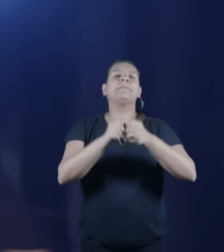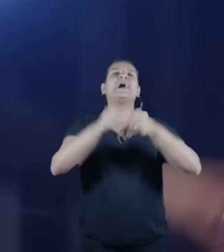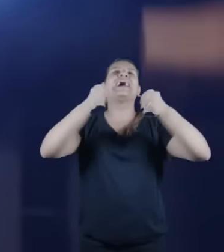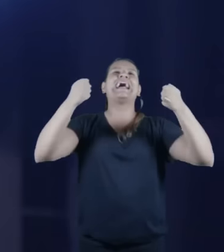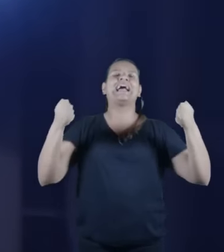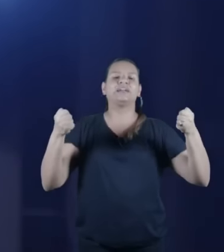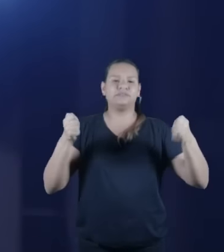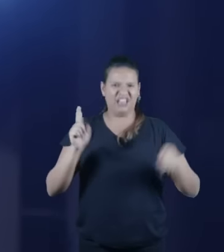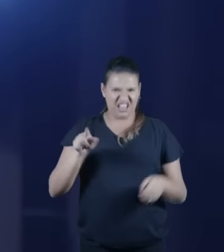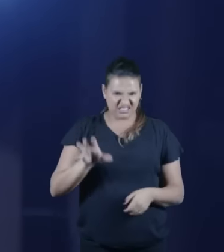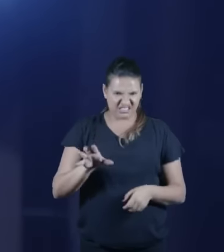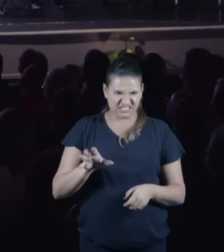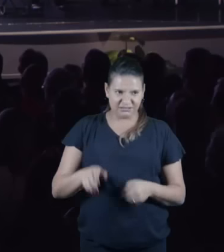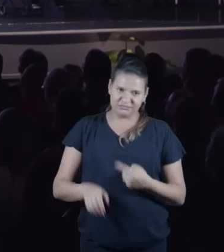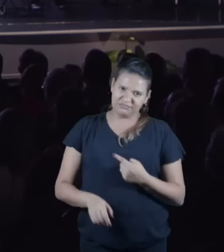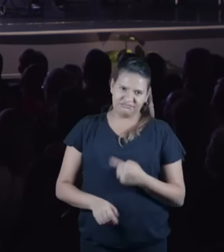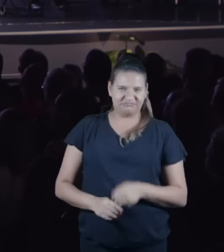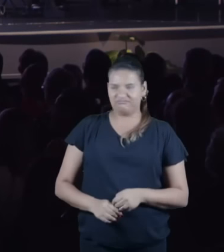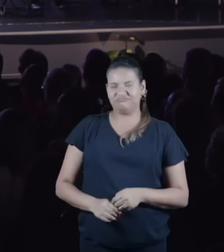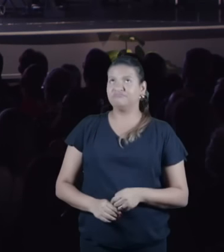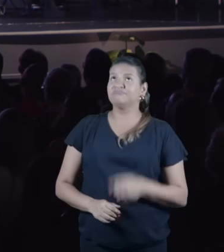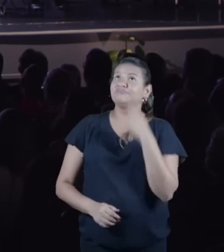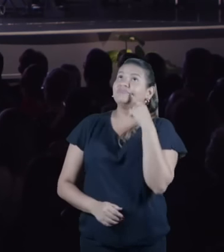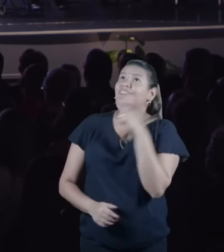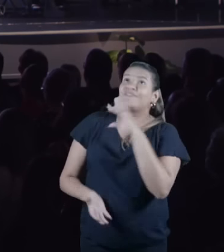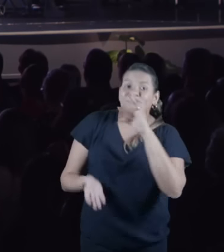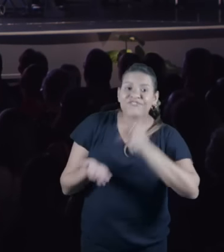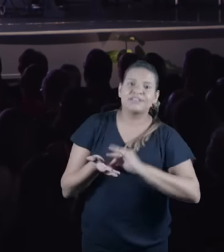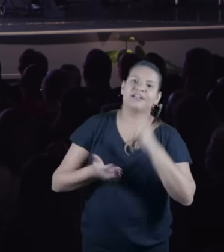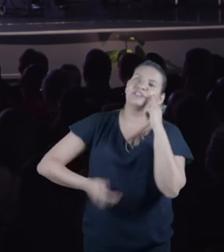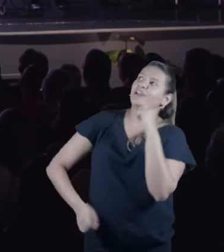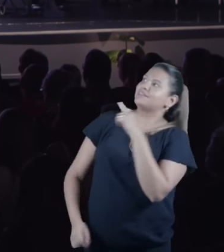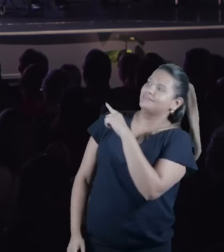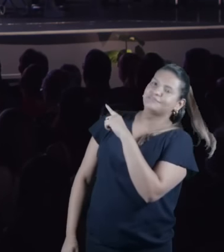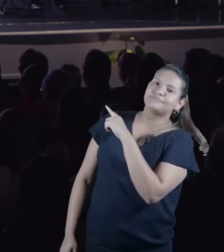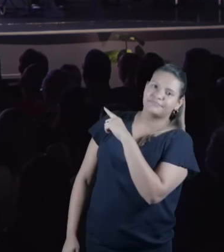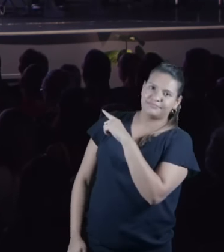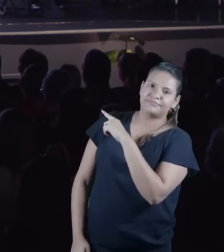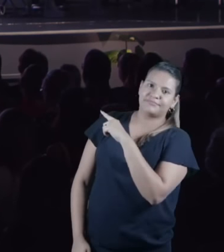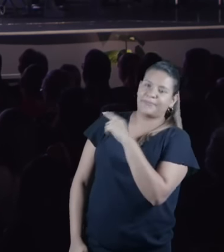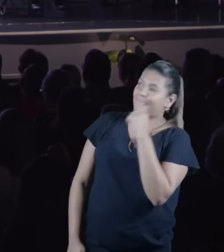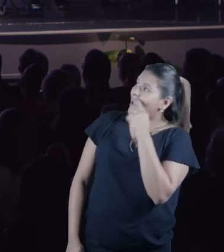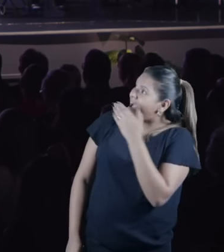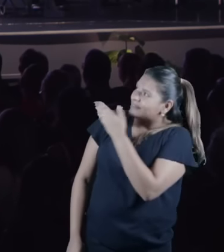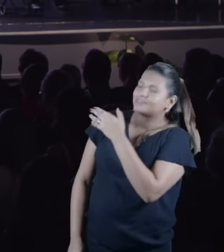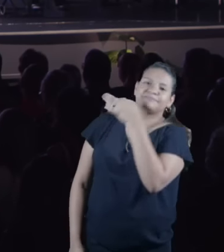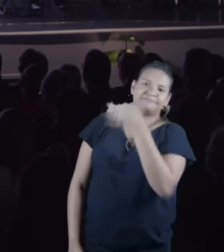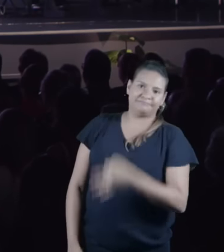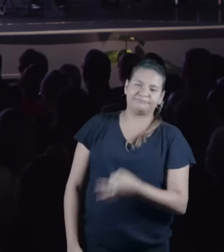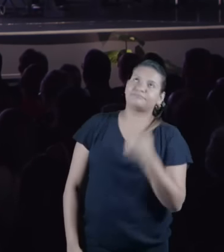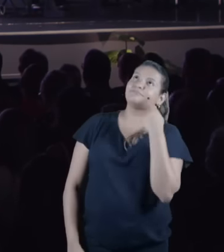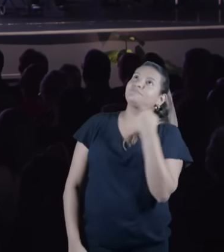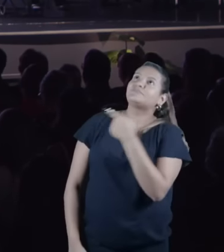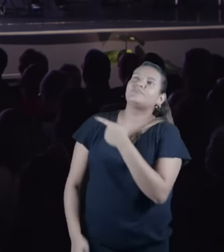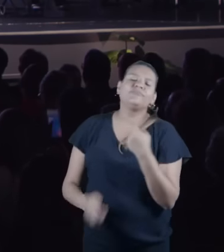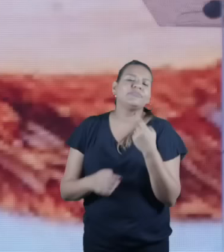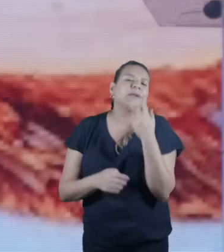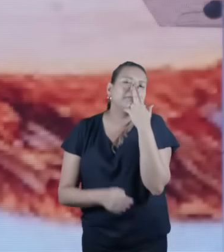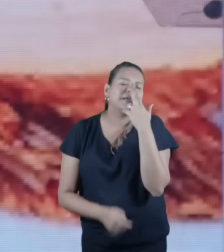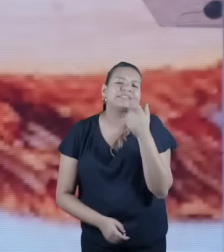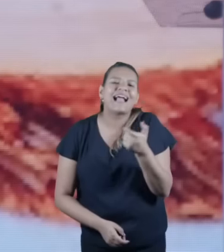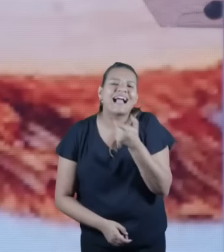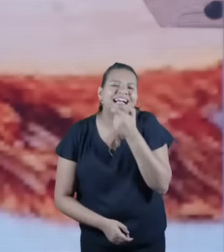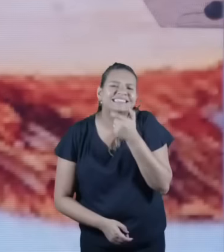é assim que se parecia esse aqui obviamente é uma versão mais moderna industrializada mas imaginem assim um biscoito de água e pão